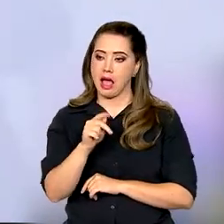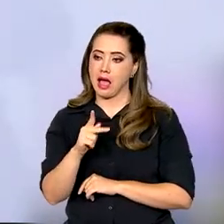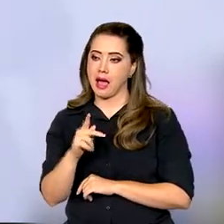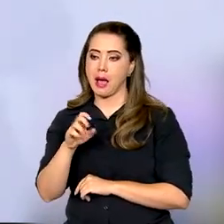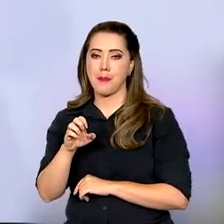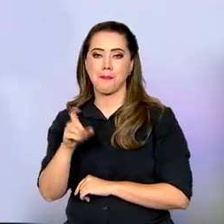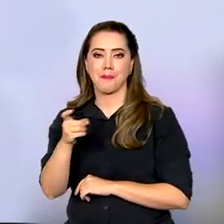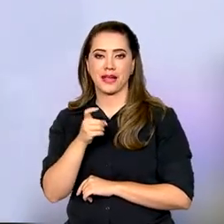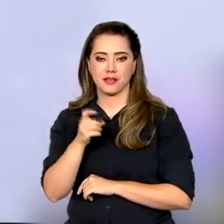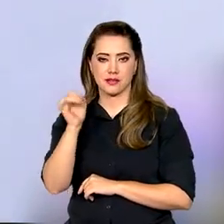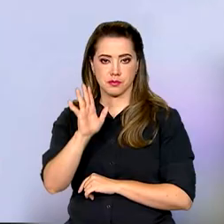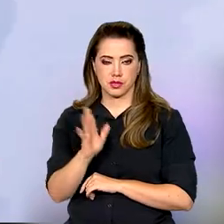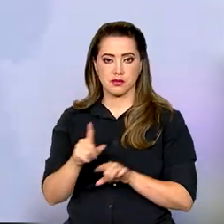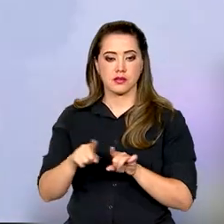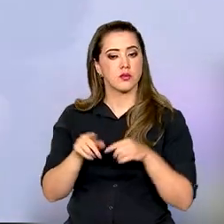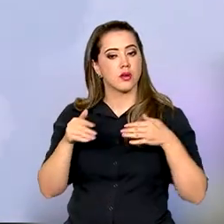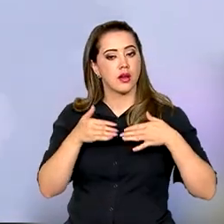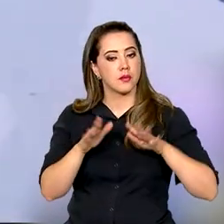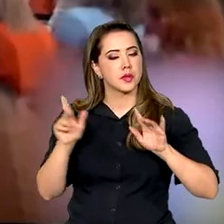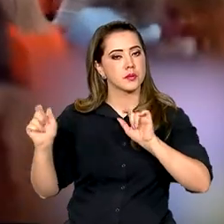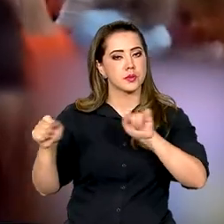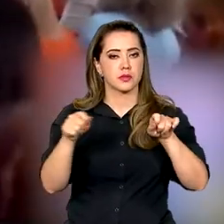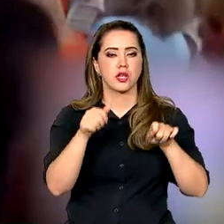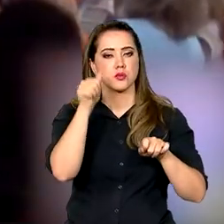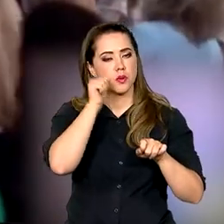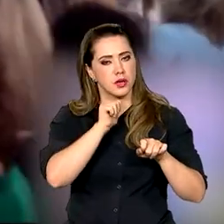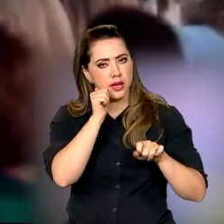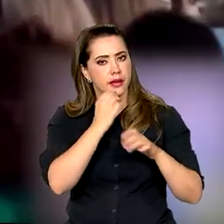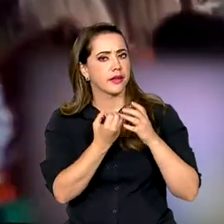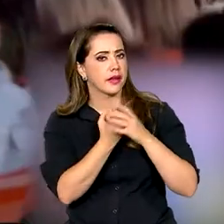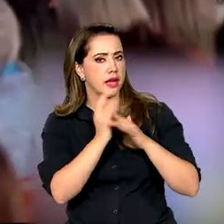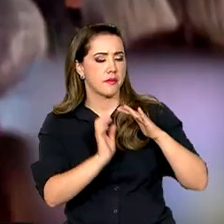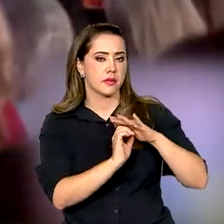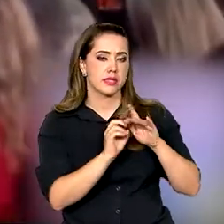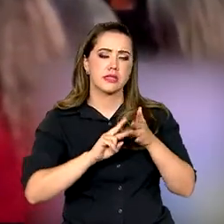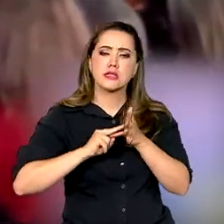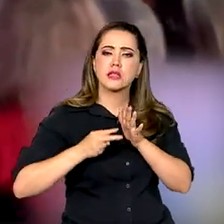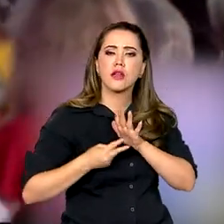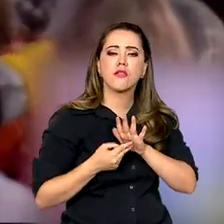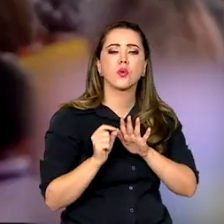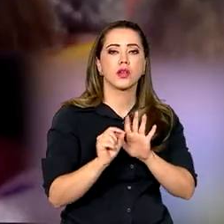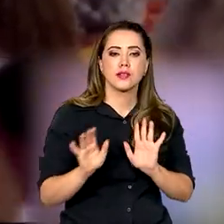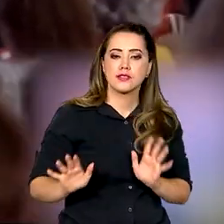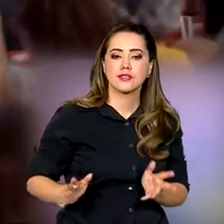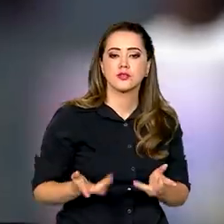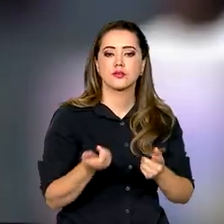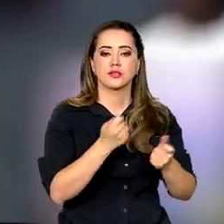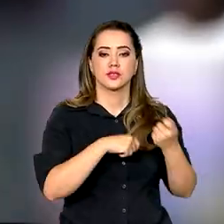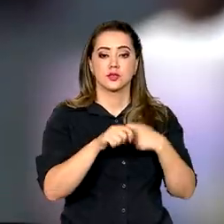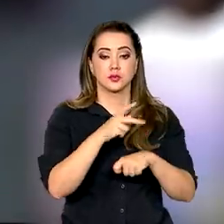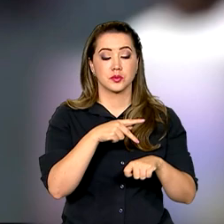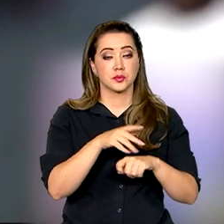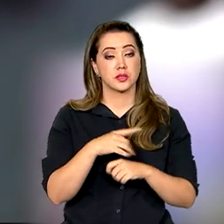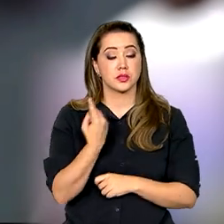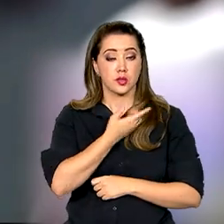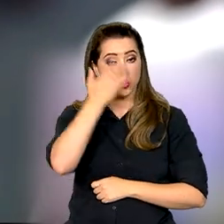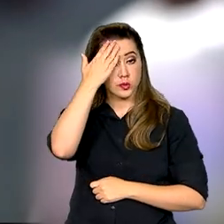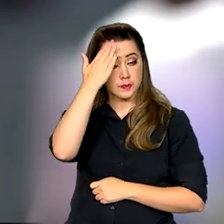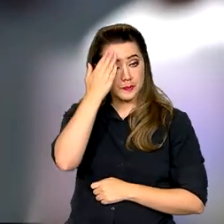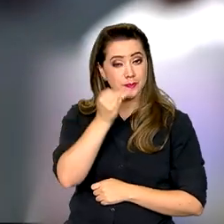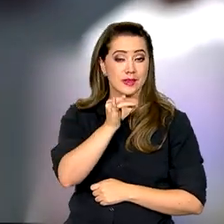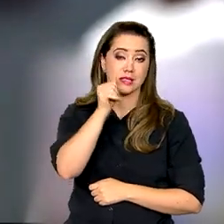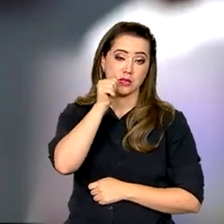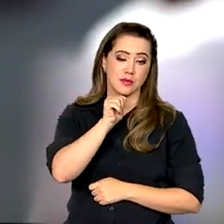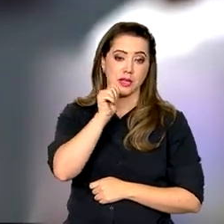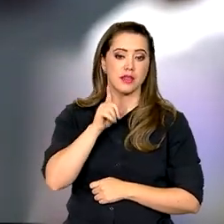abrir espaço para a mulher empreendedora significa incentivar a economia do país. A gente sabe que quando a mulher